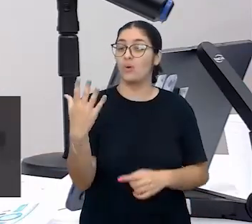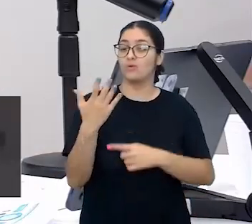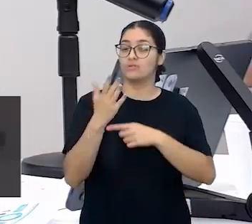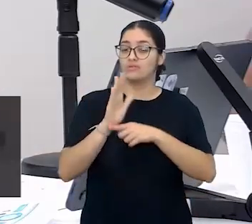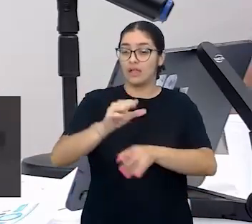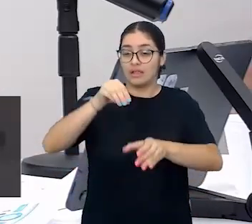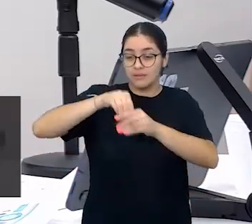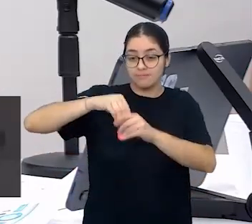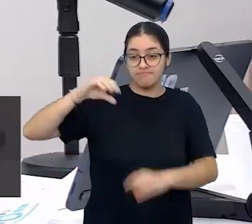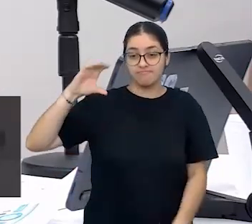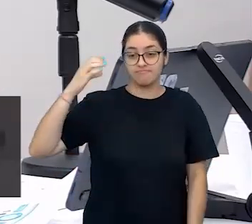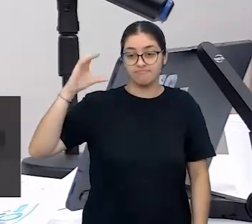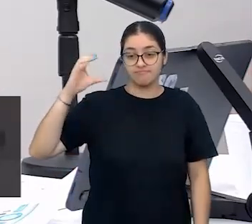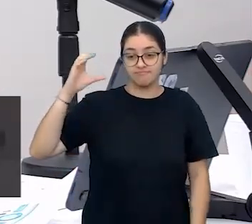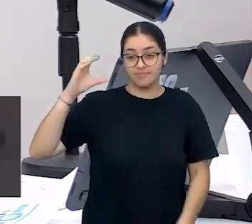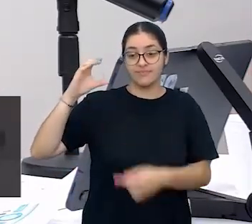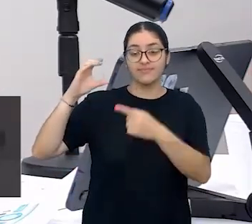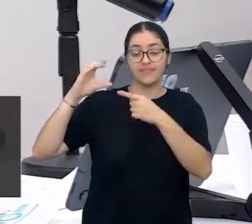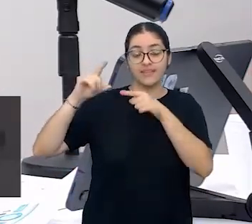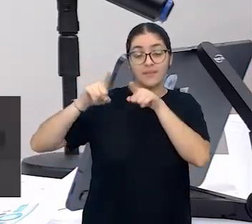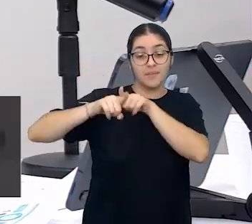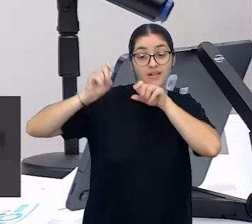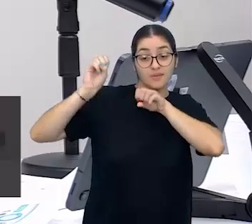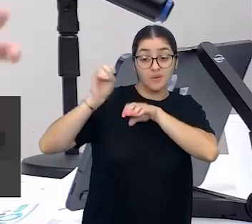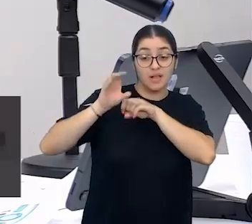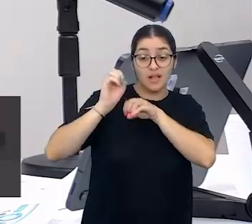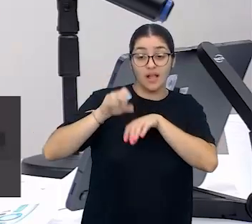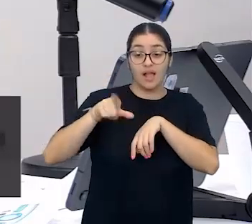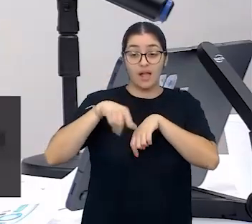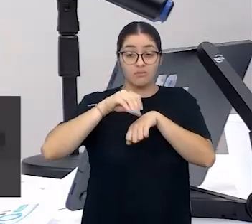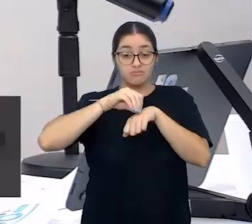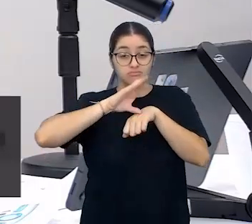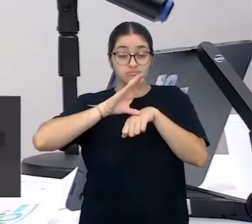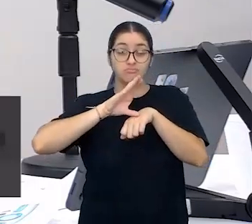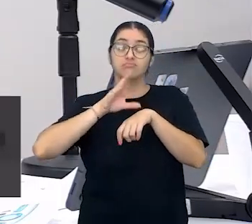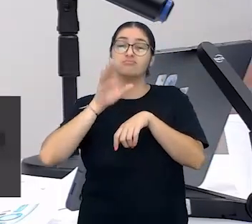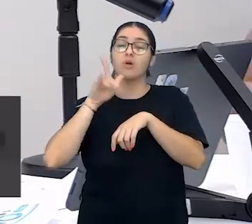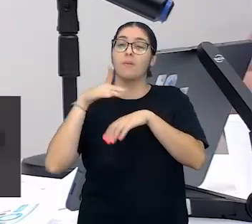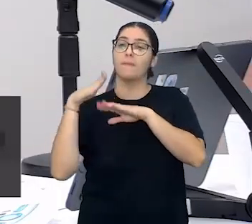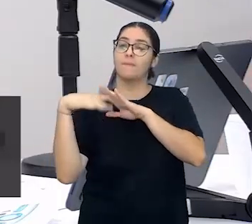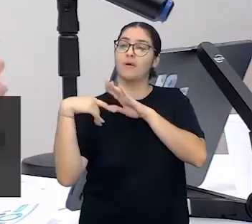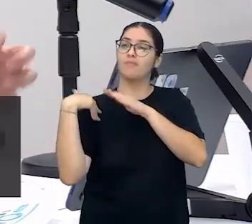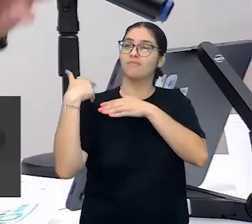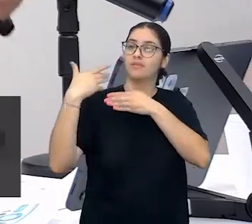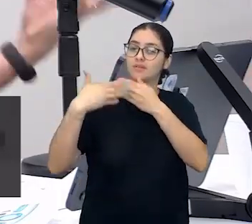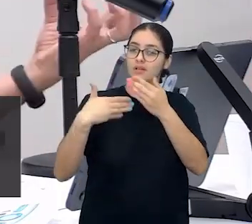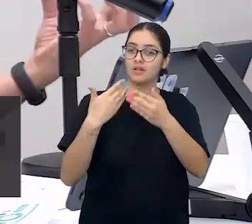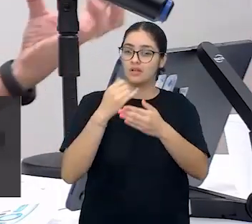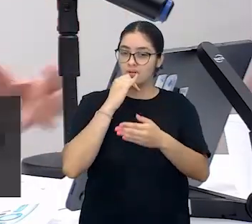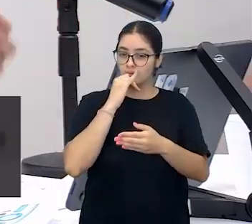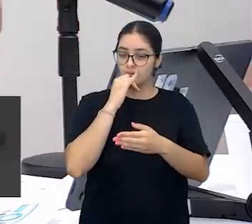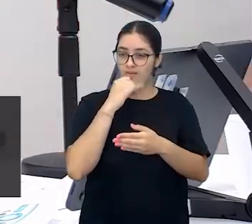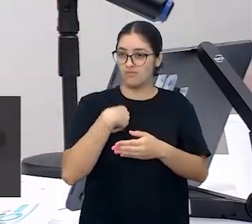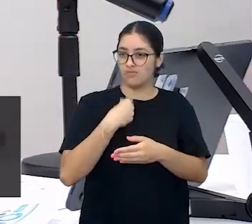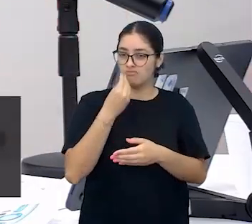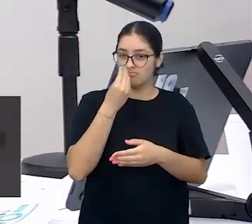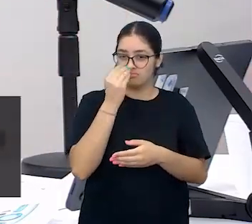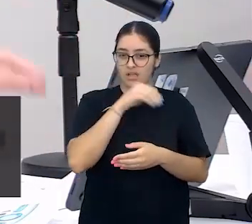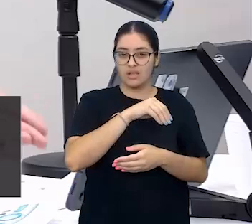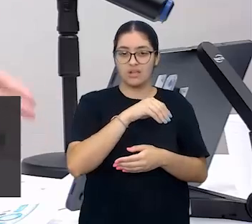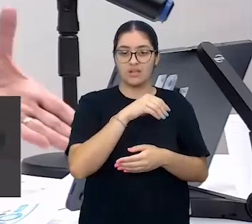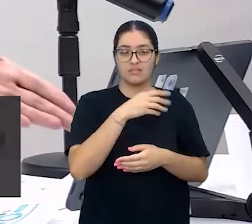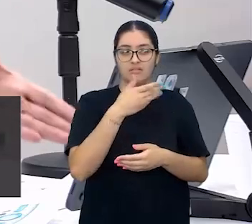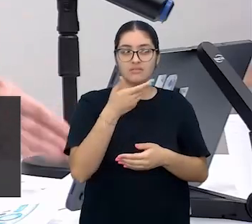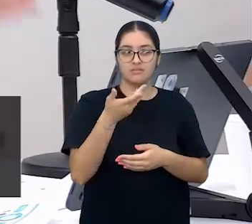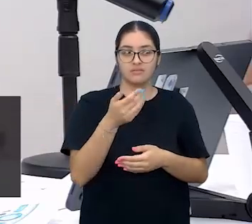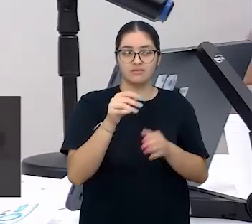da ciência, dentro da educação e que é um conhecimento construído e que a gente não vai deixar de lado. Não tem como a